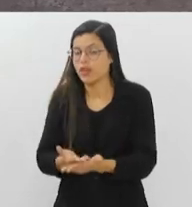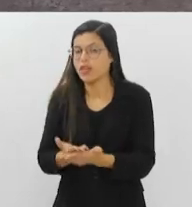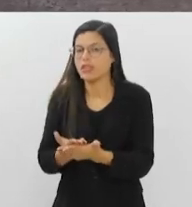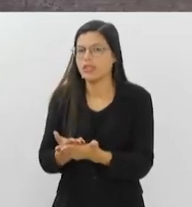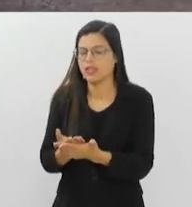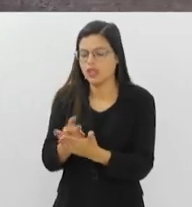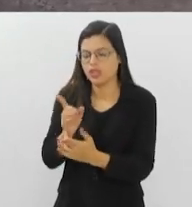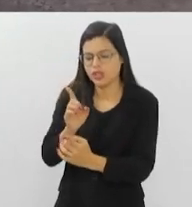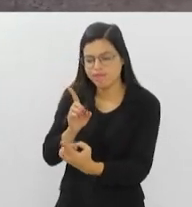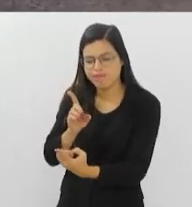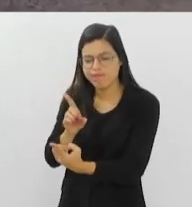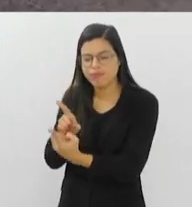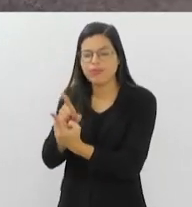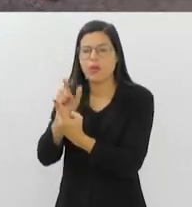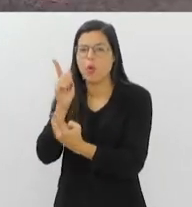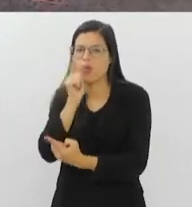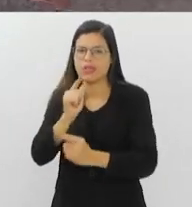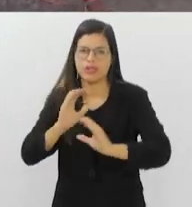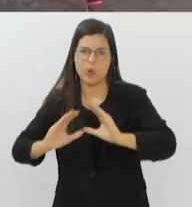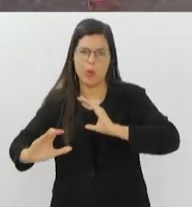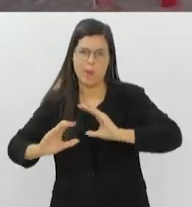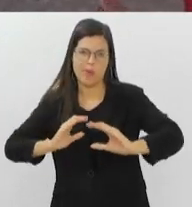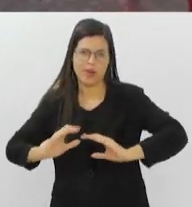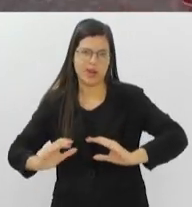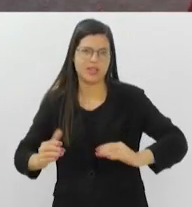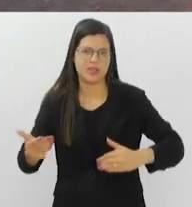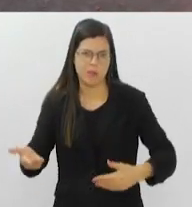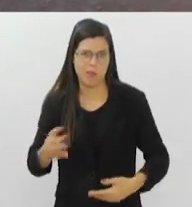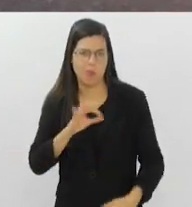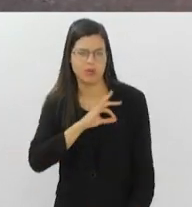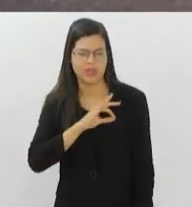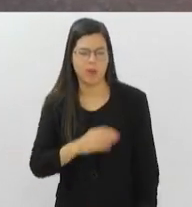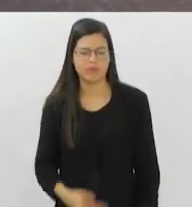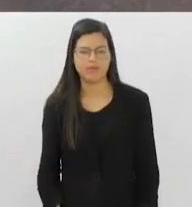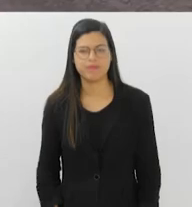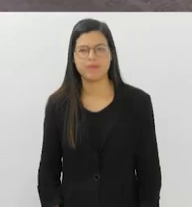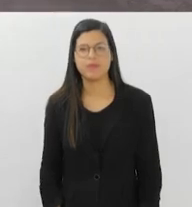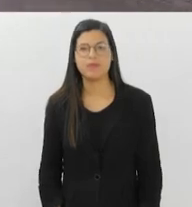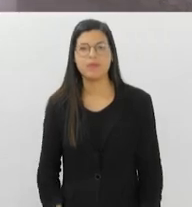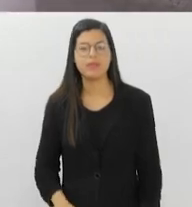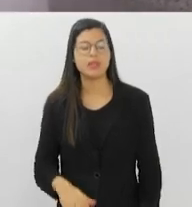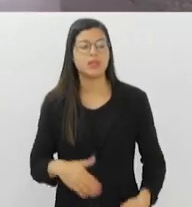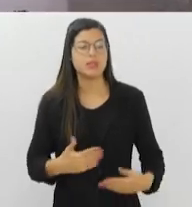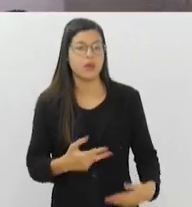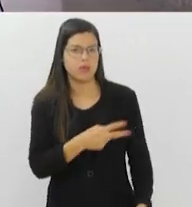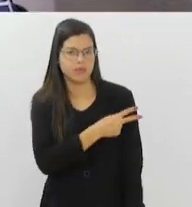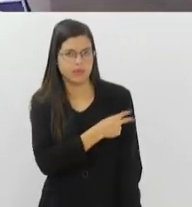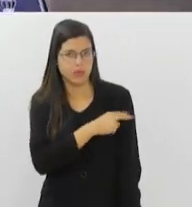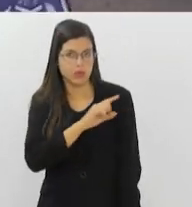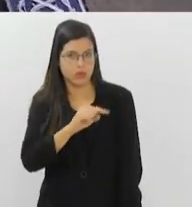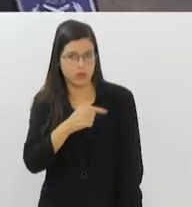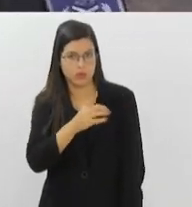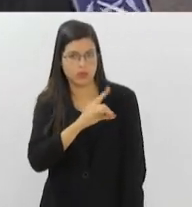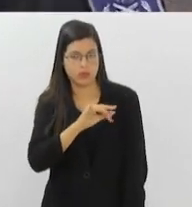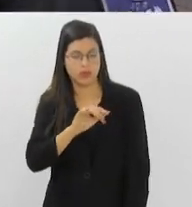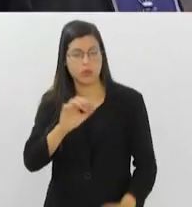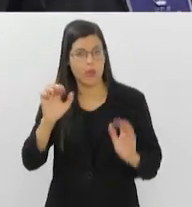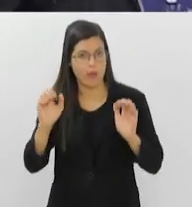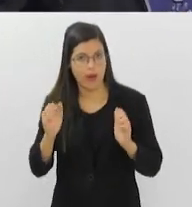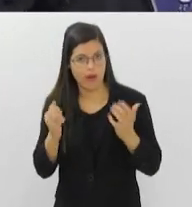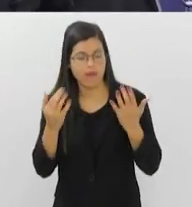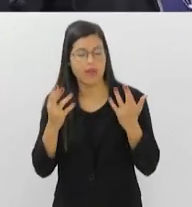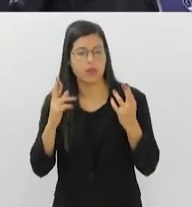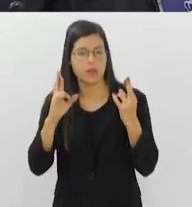ele vai conseguir ter uma comunicação bem mais efetiva com aquele policial. Comandante, nos próximos dias teremos o Rock in Rio, um grande evento que será